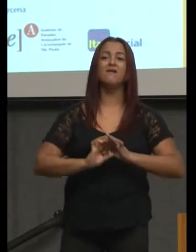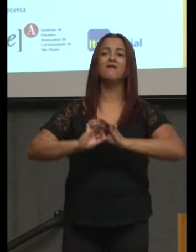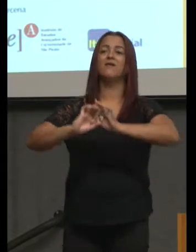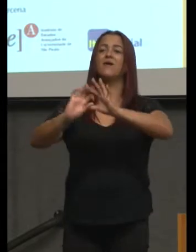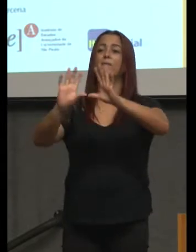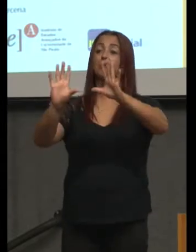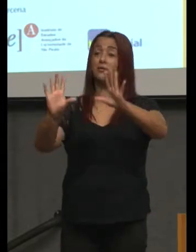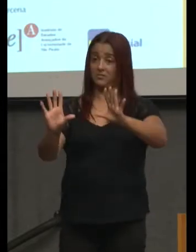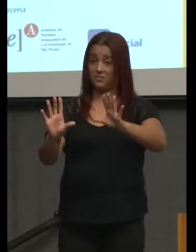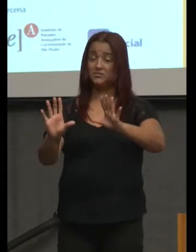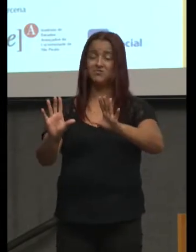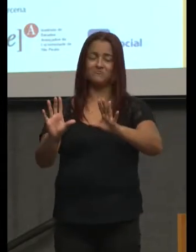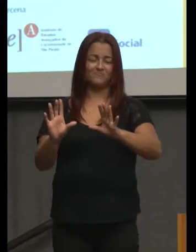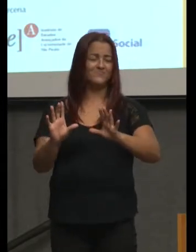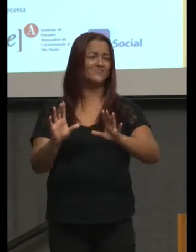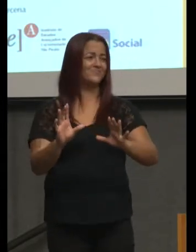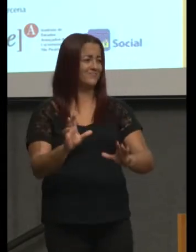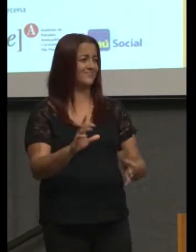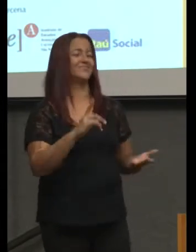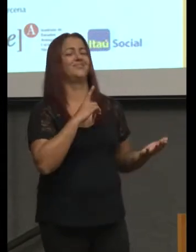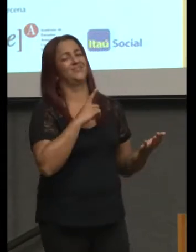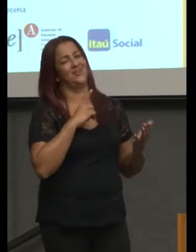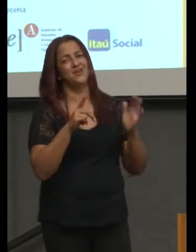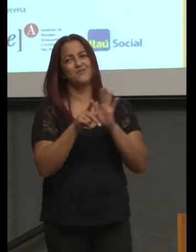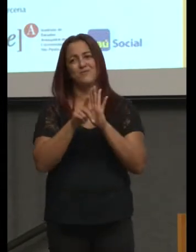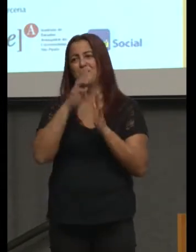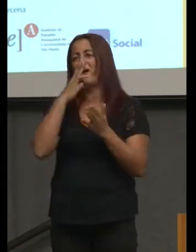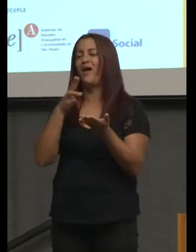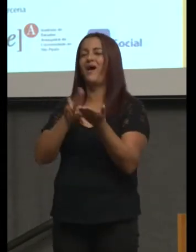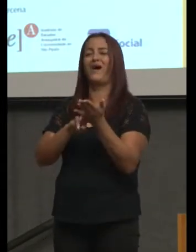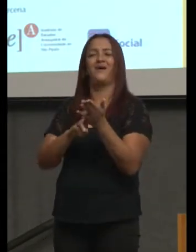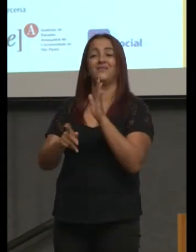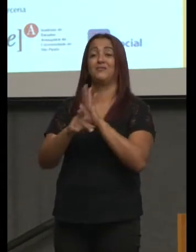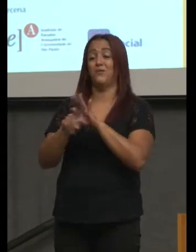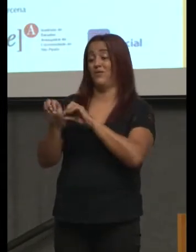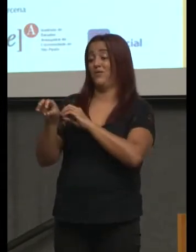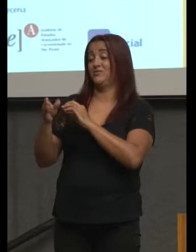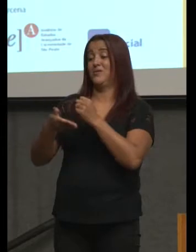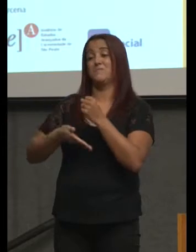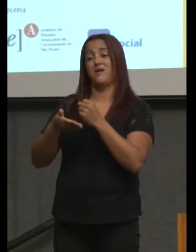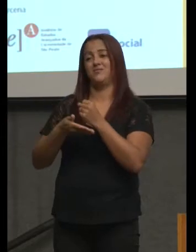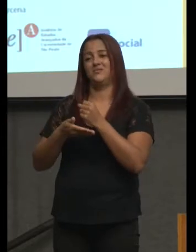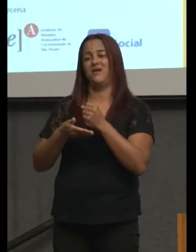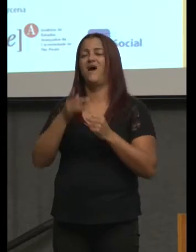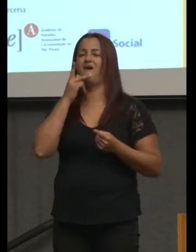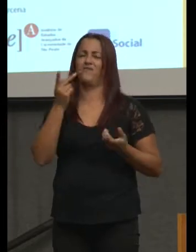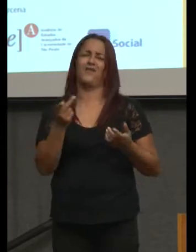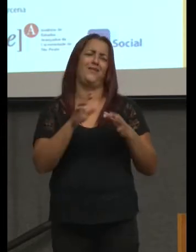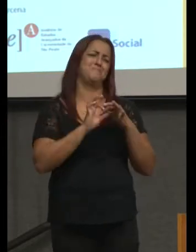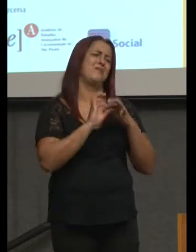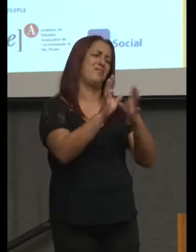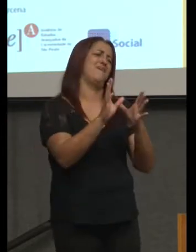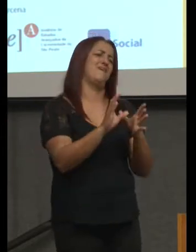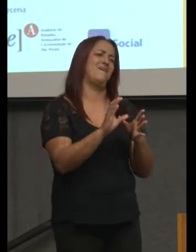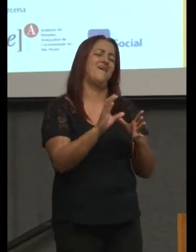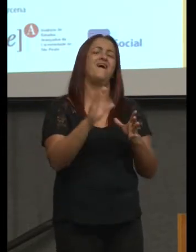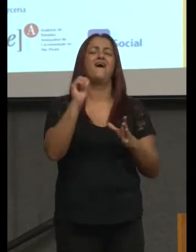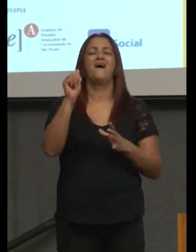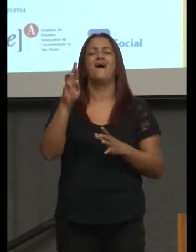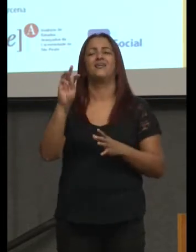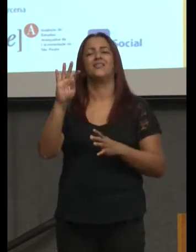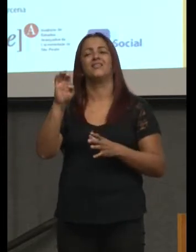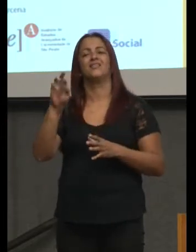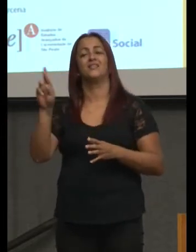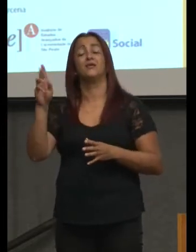Já que nós estamos aqui na cátedra da educação básica, nós chamamos a universidade de liberdade de cátedra. Quer dizer, o professor